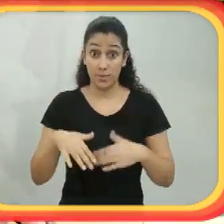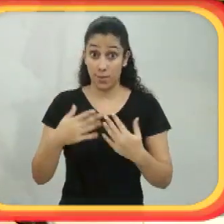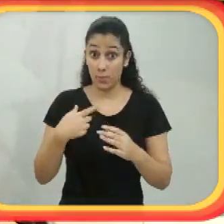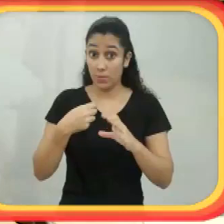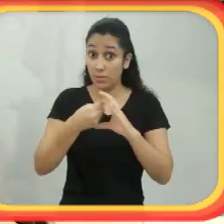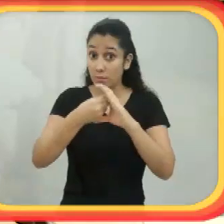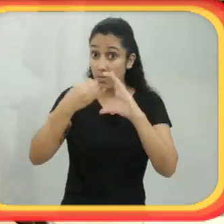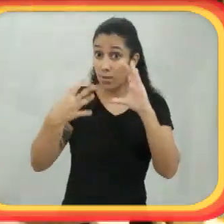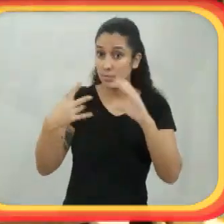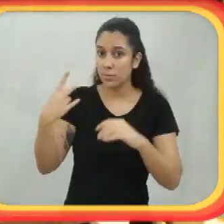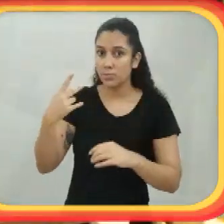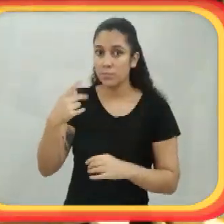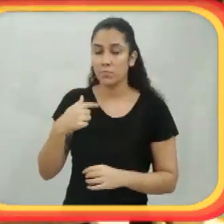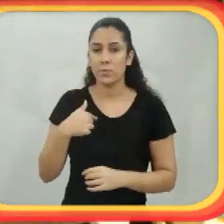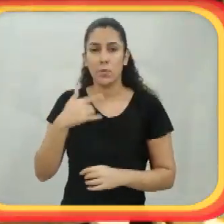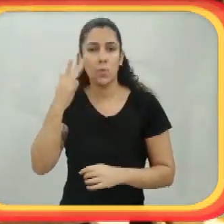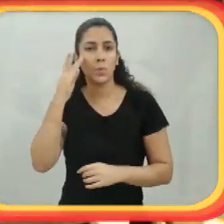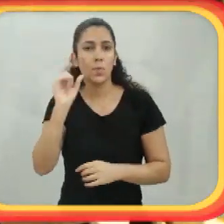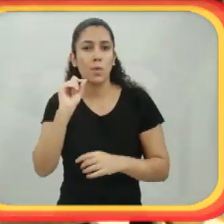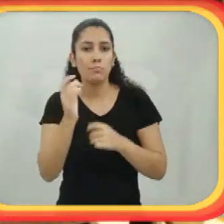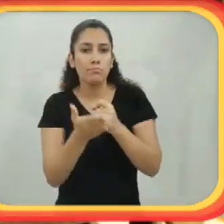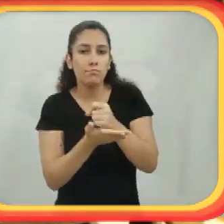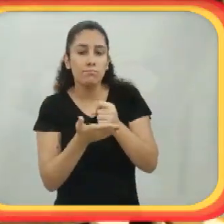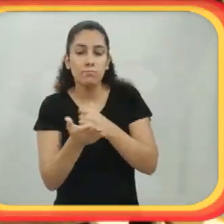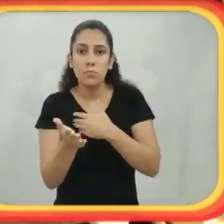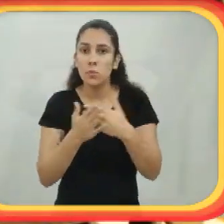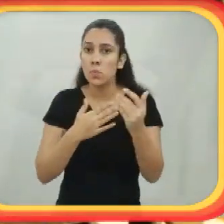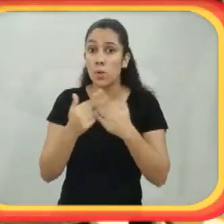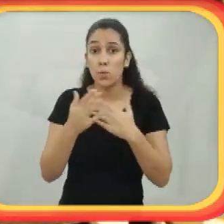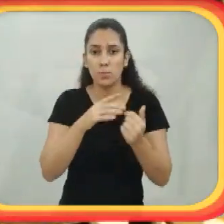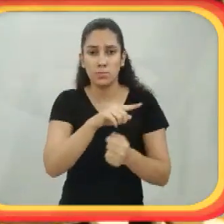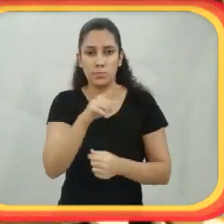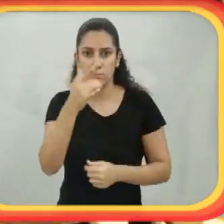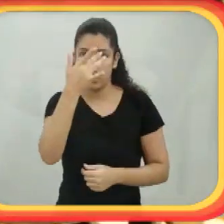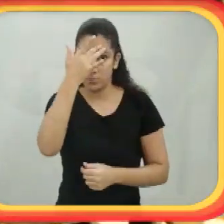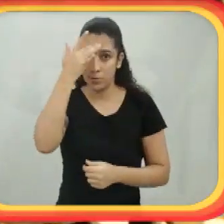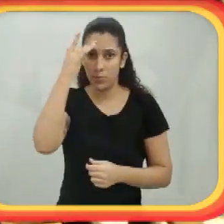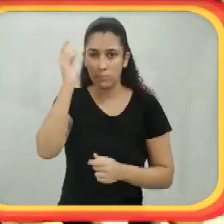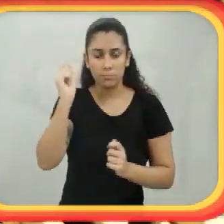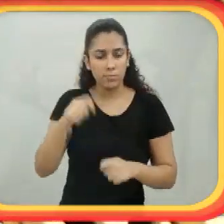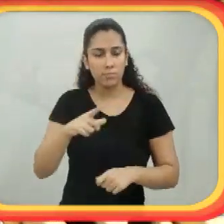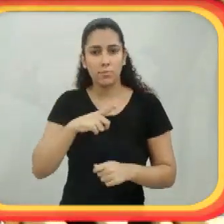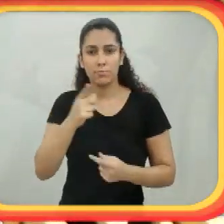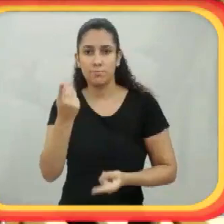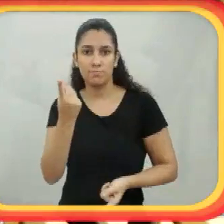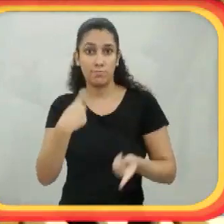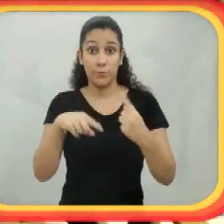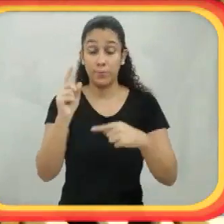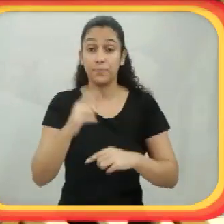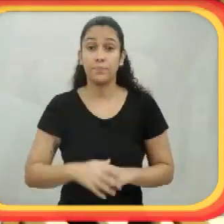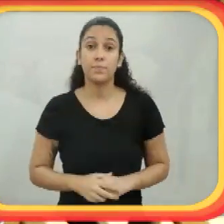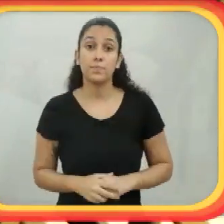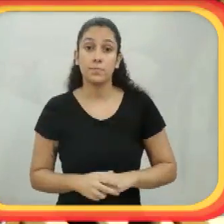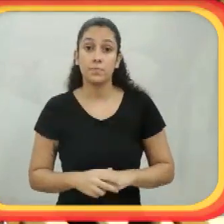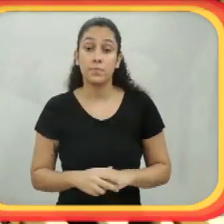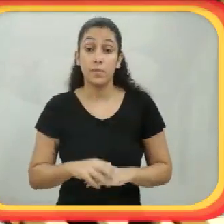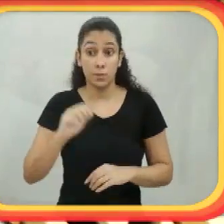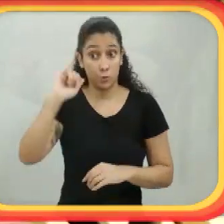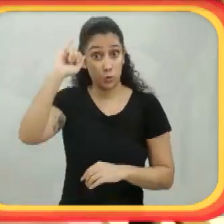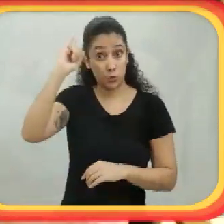vencedora. Nunca teve pena dela mesmo. E isso é uma característica que eu acho fundamental